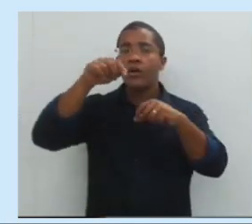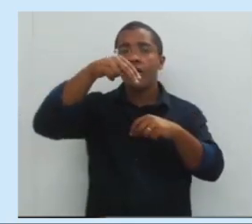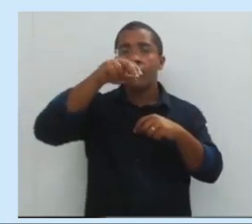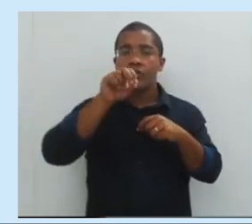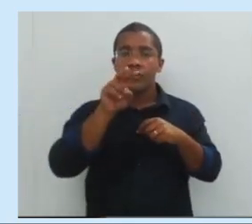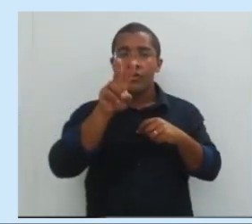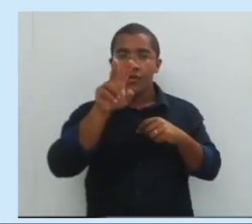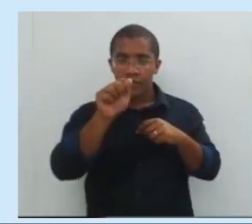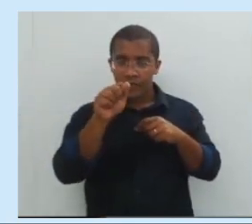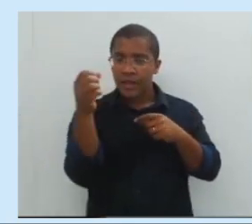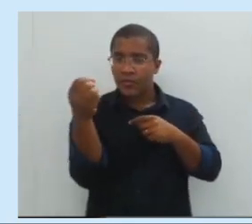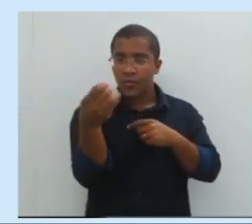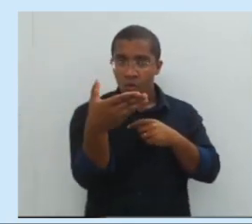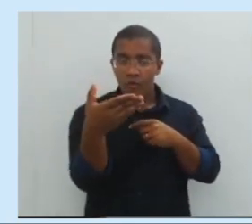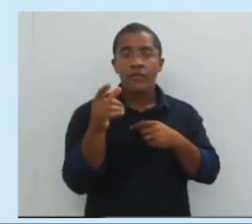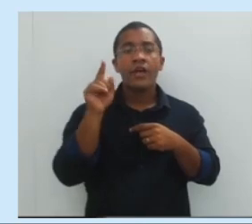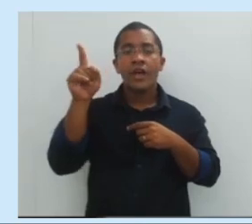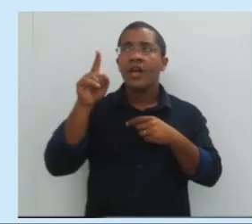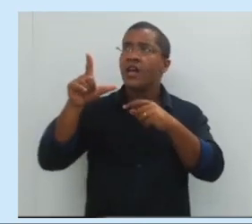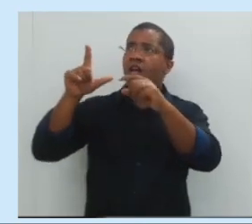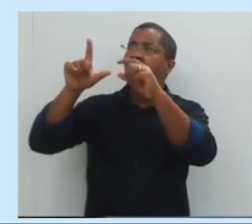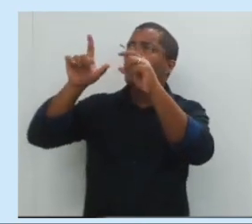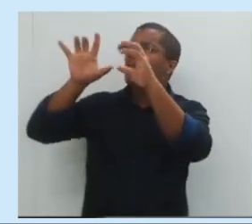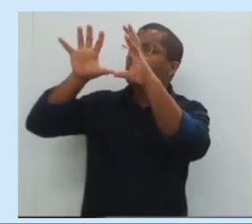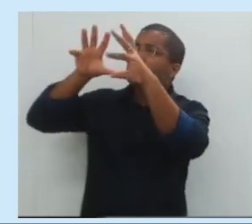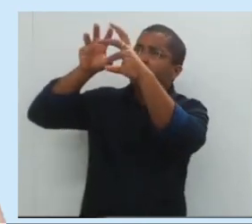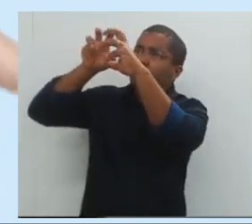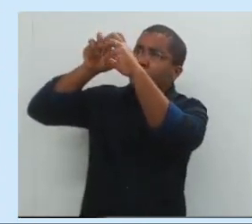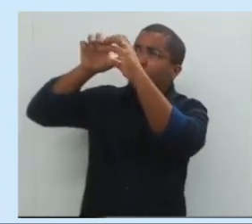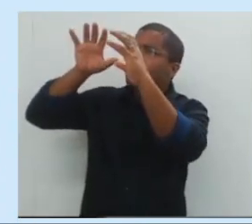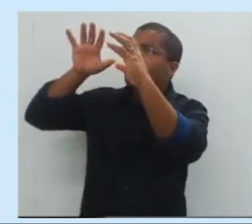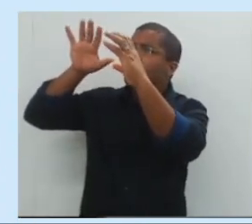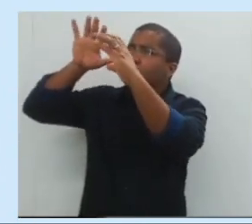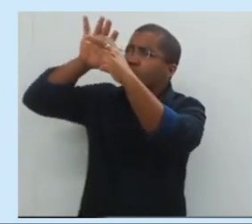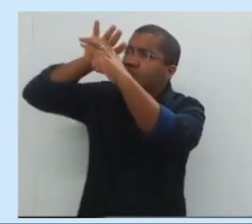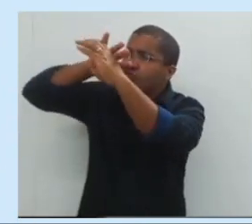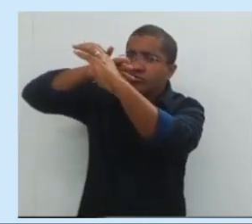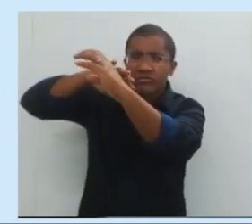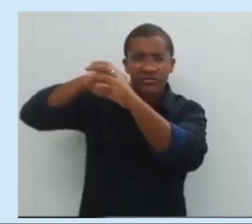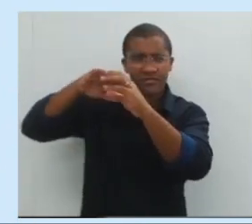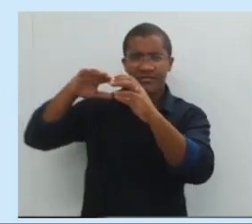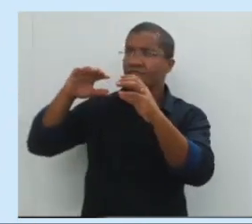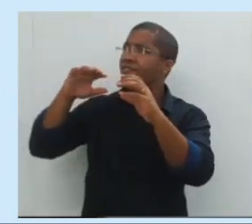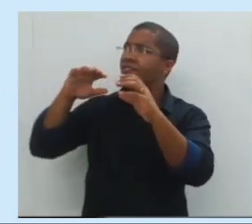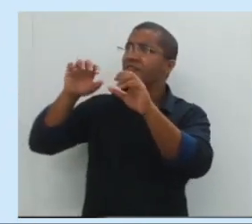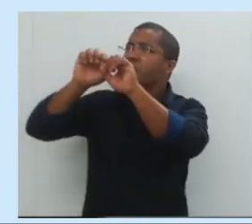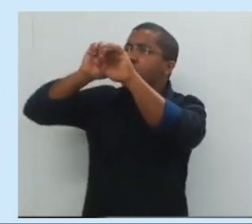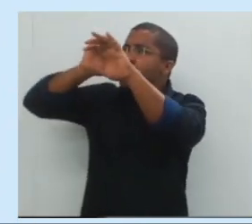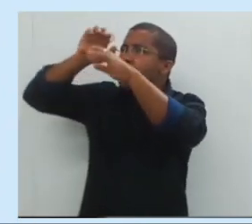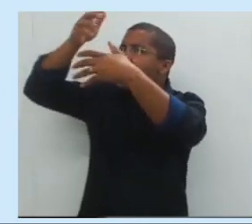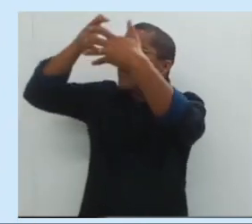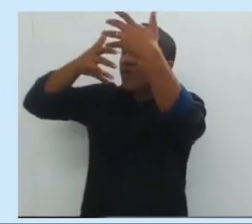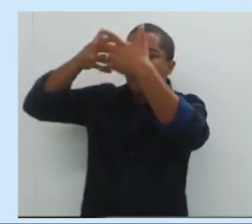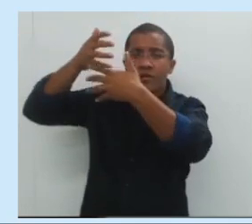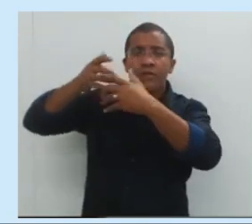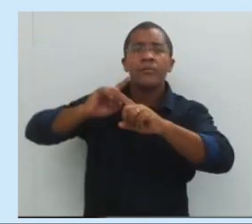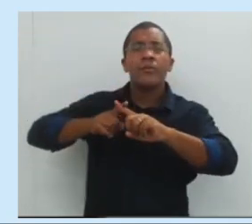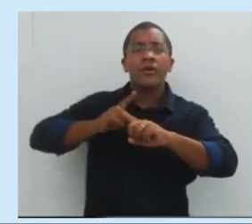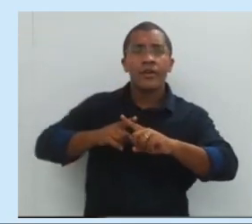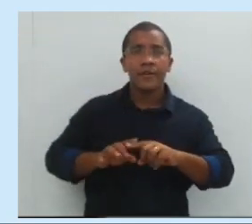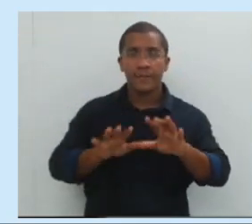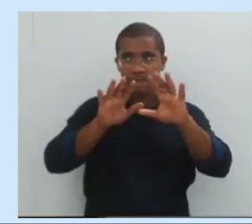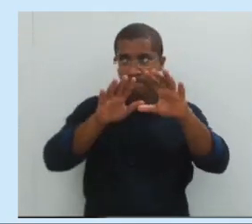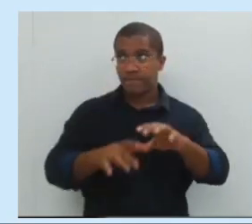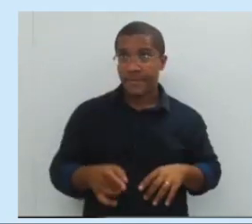lua meio escura. Tá lá. Só uma sombra. Por que só uma sombra? Por que? Porque eu tenho